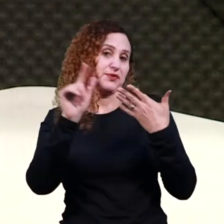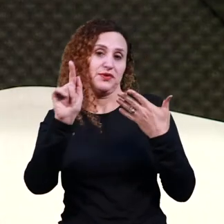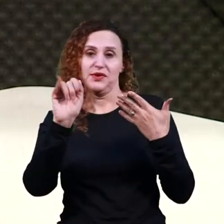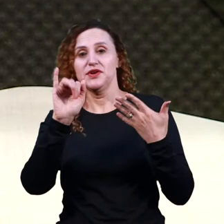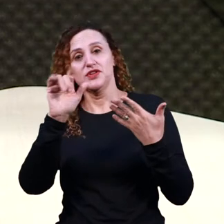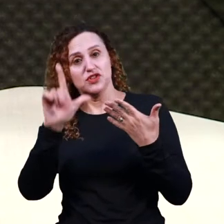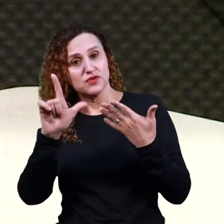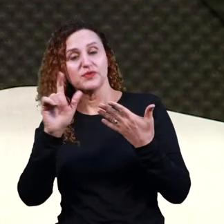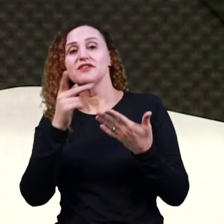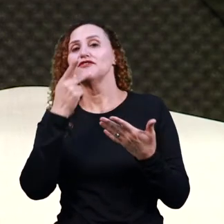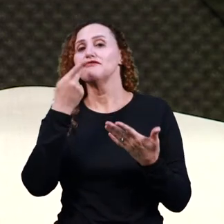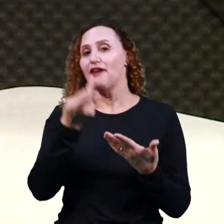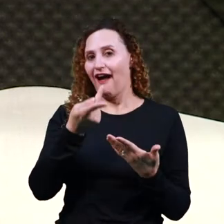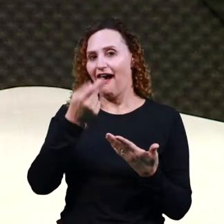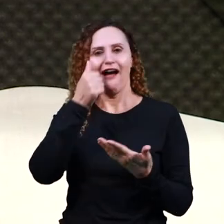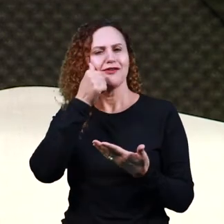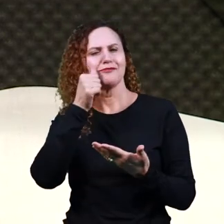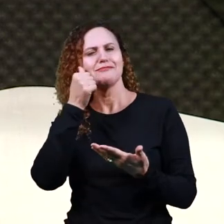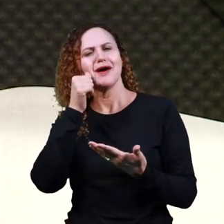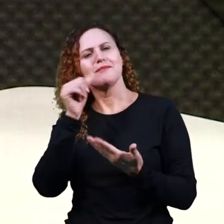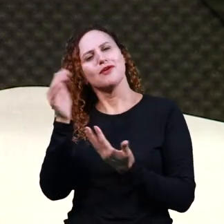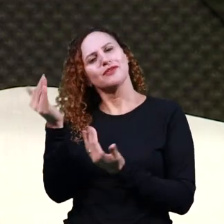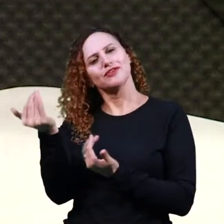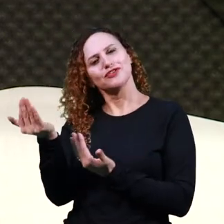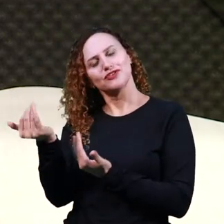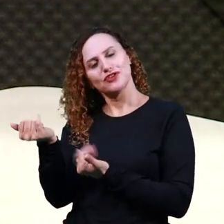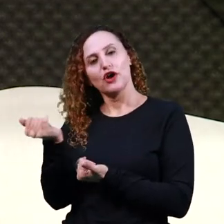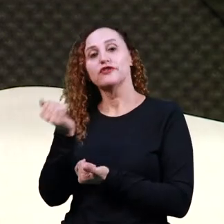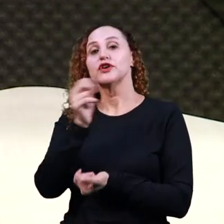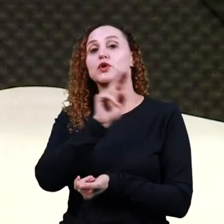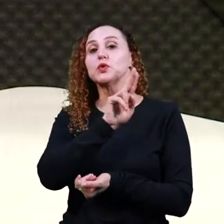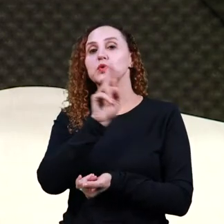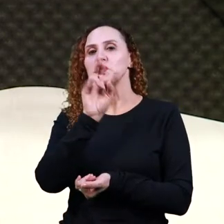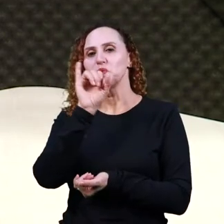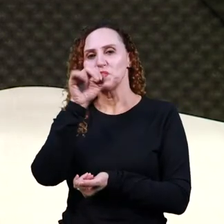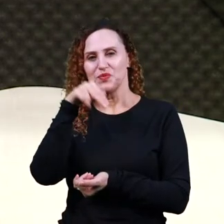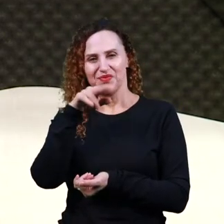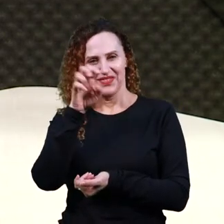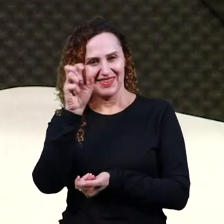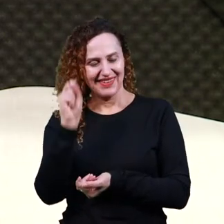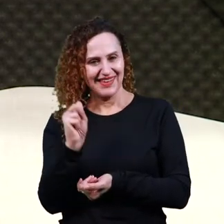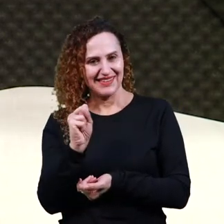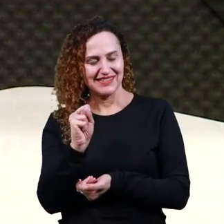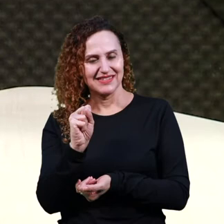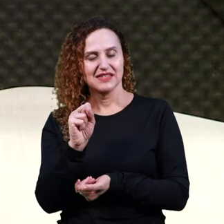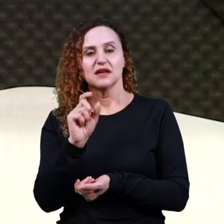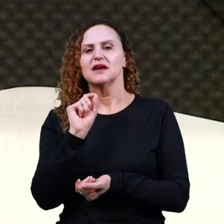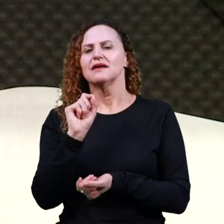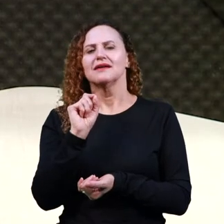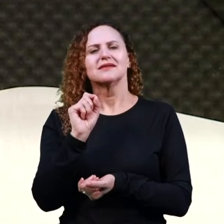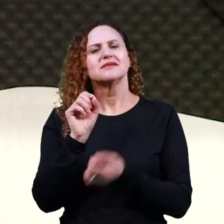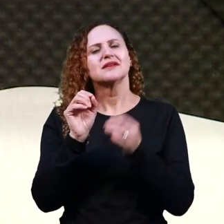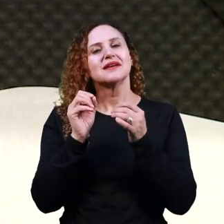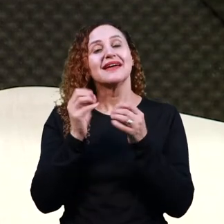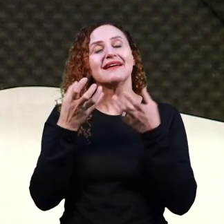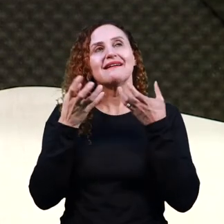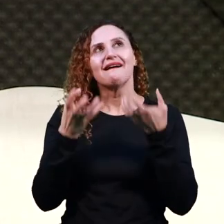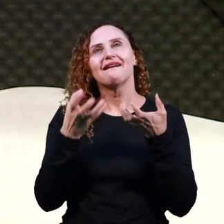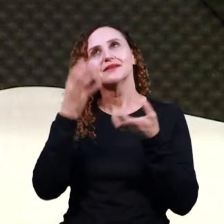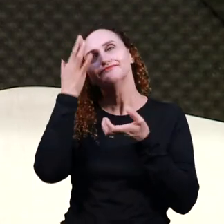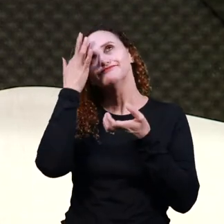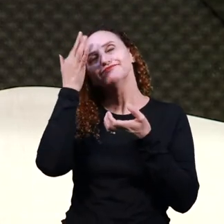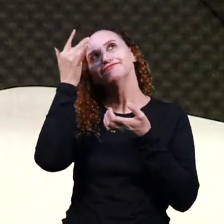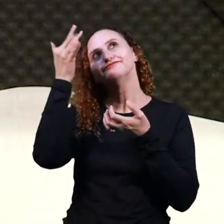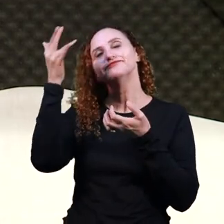trata de uma moça simples, Inês Pereira, como o nome já diz, que é uma moça casadoira, que ela deseja se